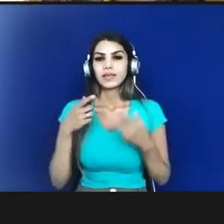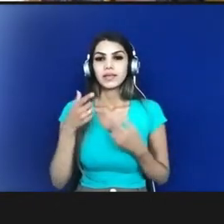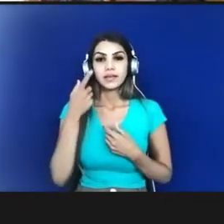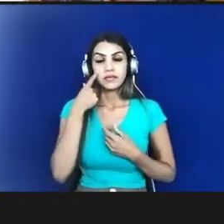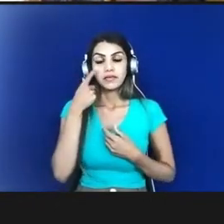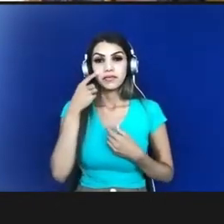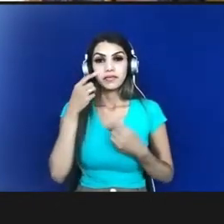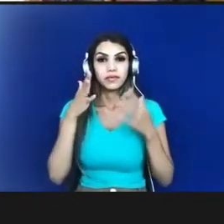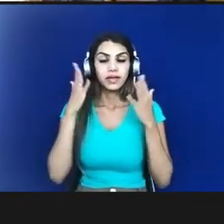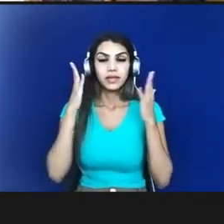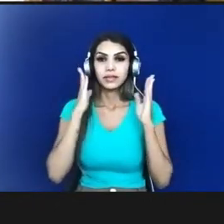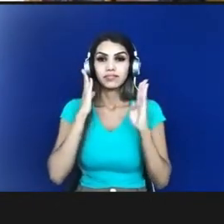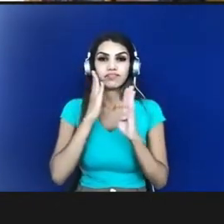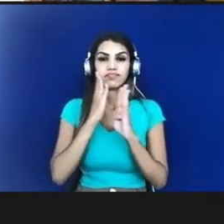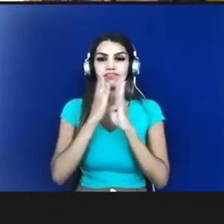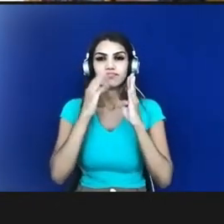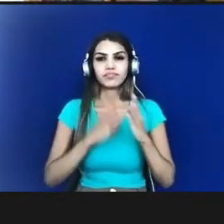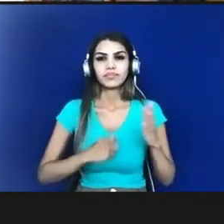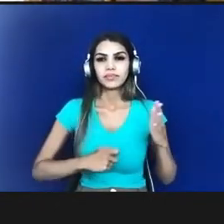debates e reflexões